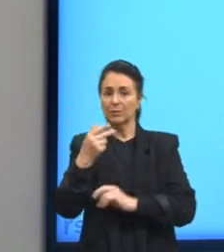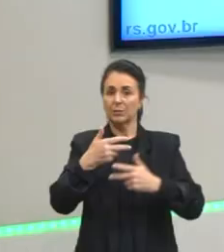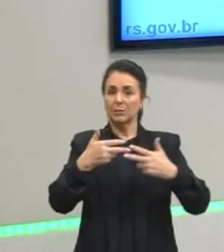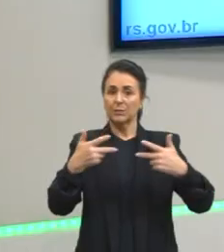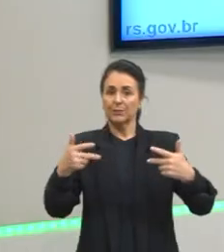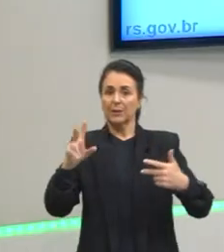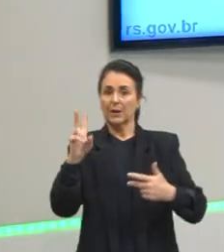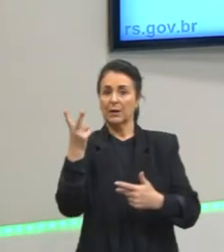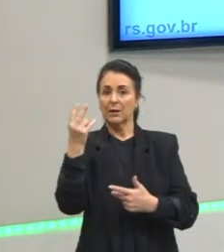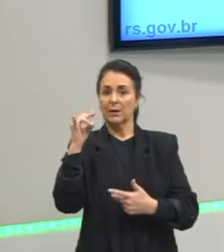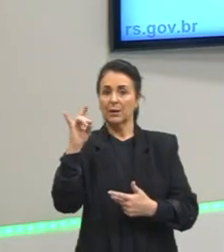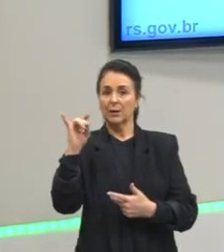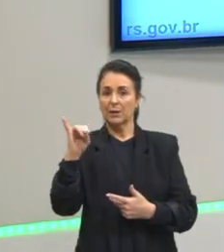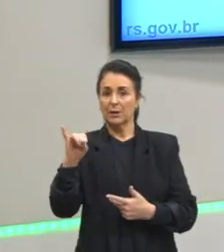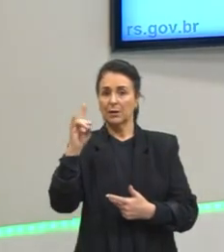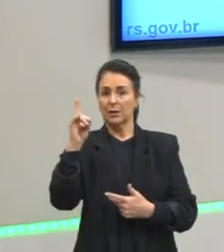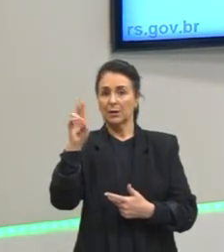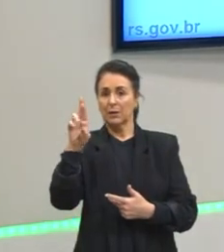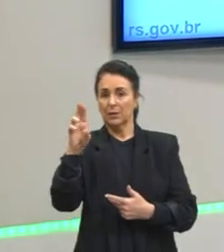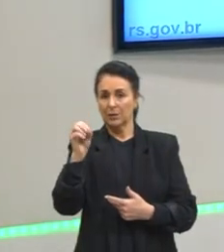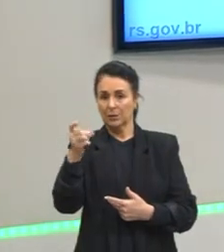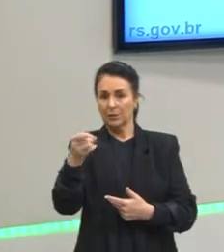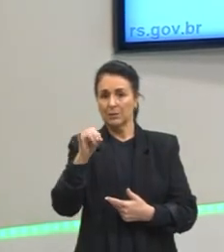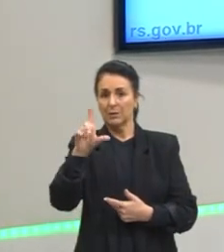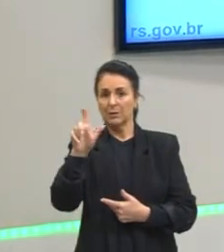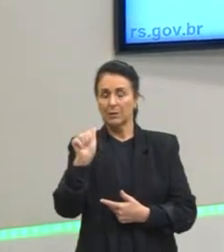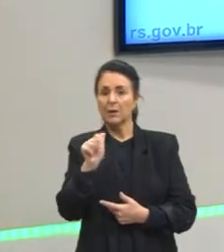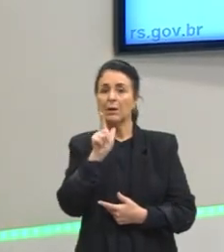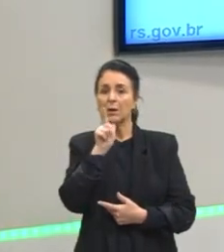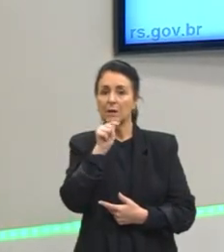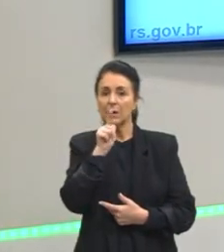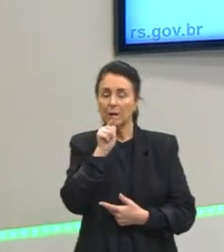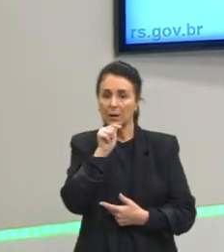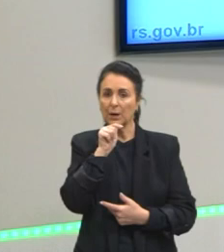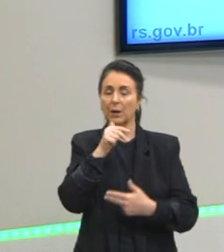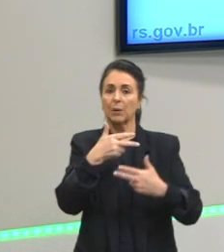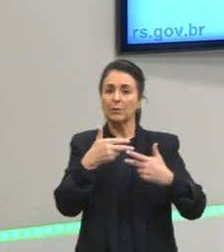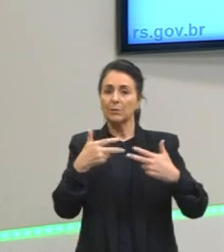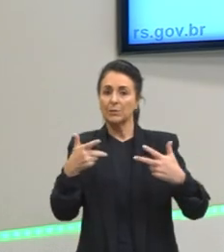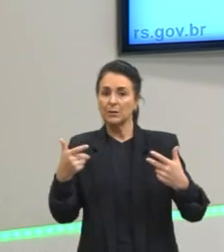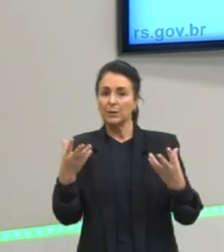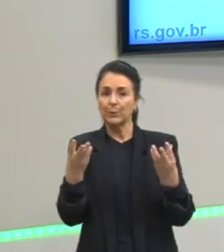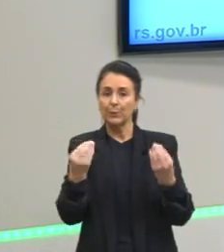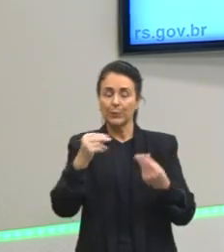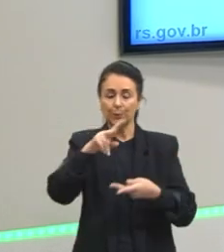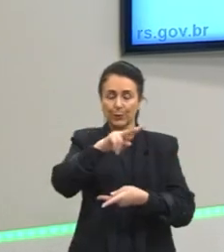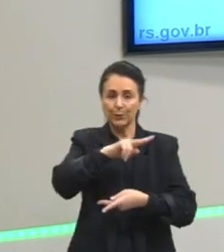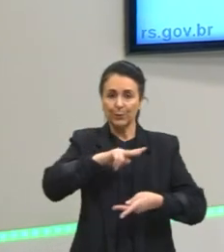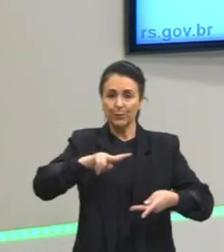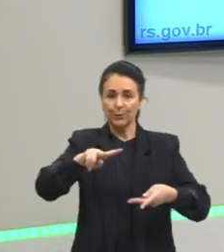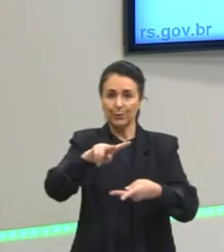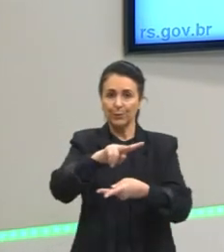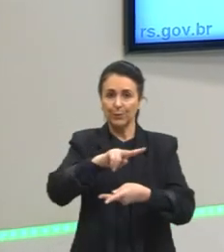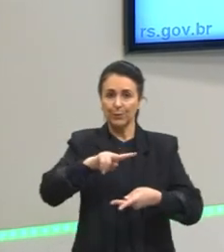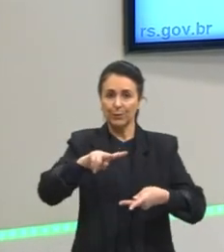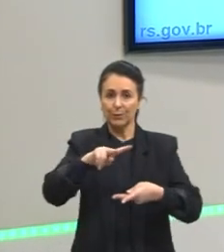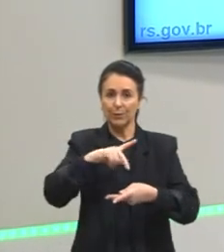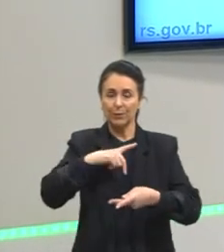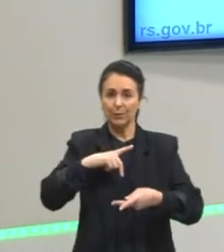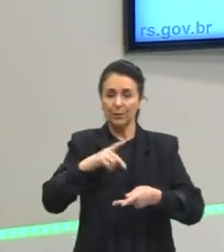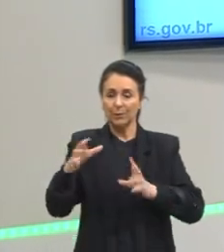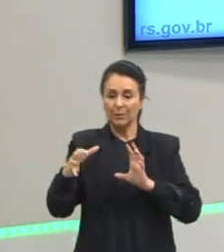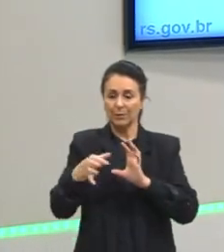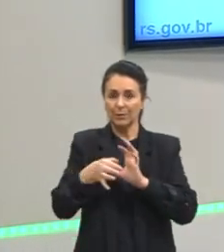hidroxila e eu tenho a água, que é uma substância muito polar, eu vou ter uma interação de ligações de